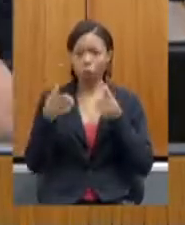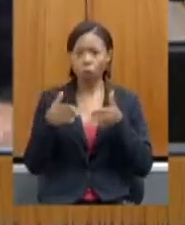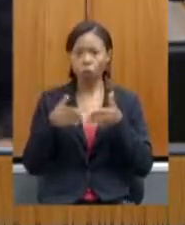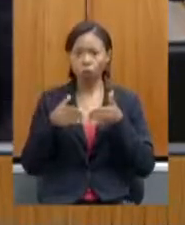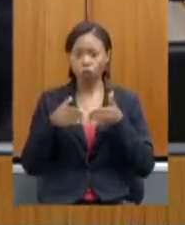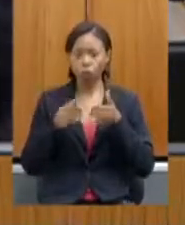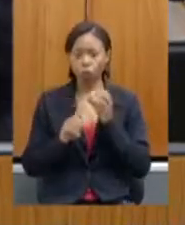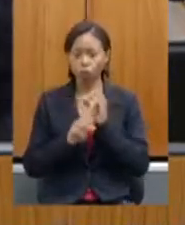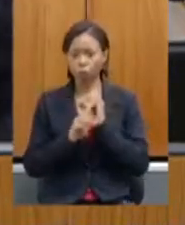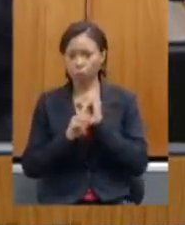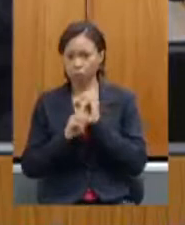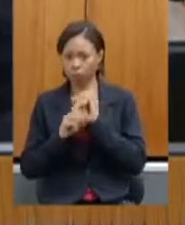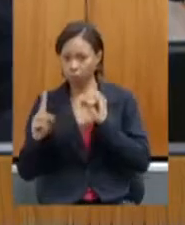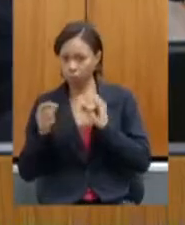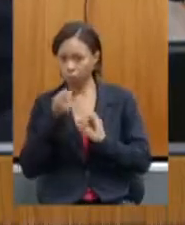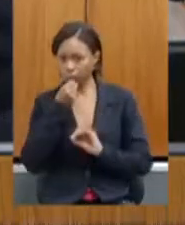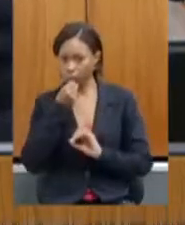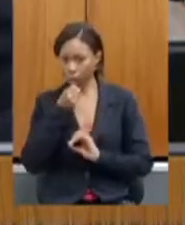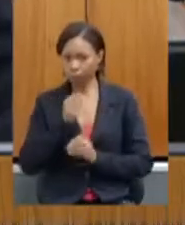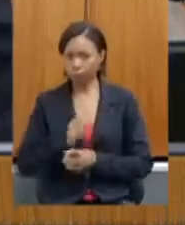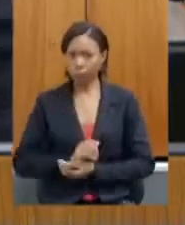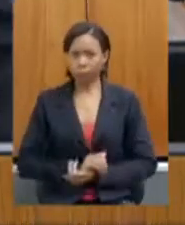microfone do deputado André Quintão.